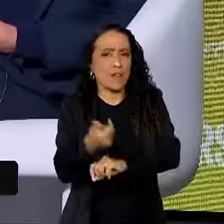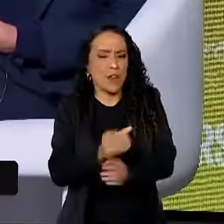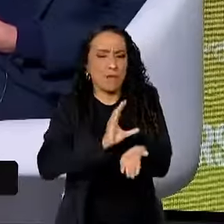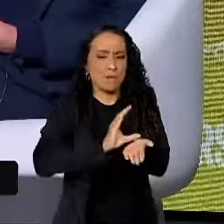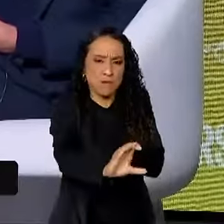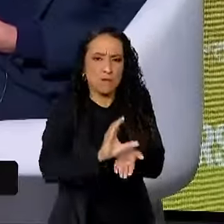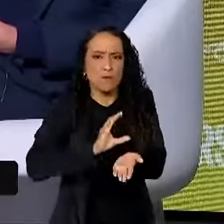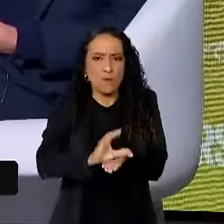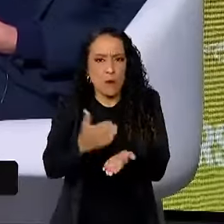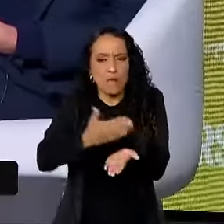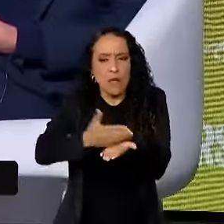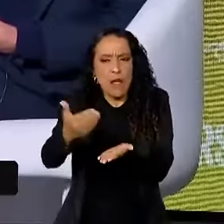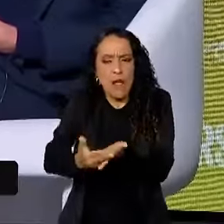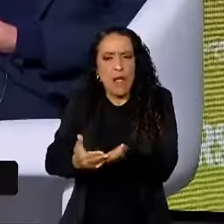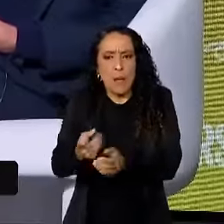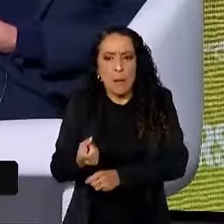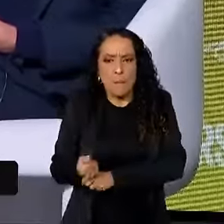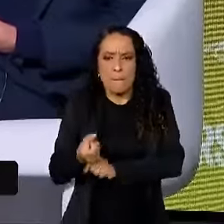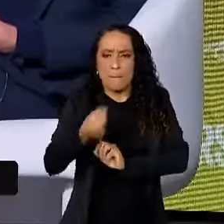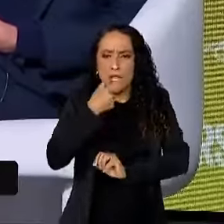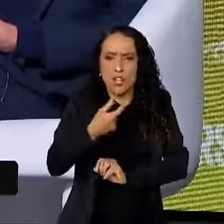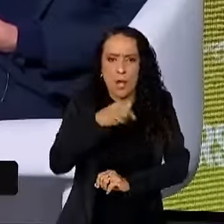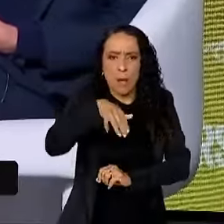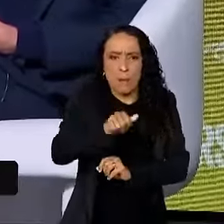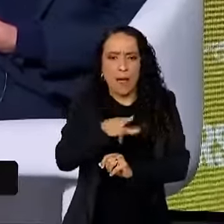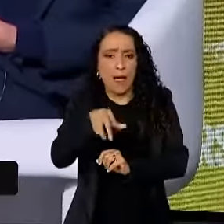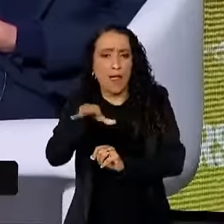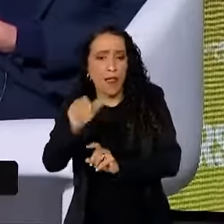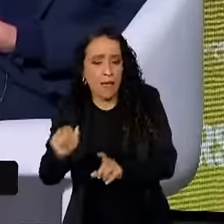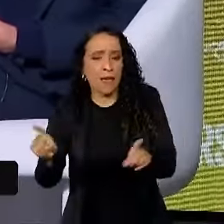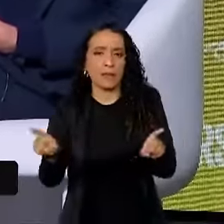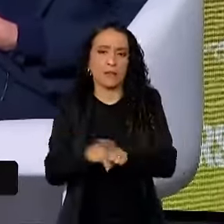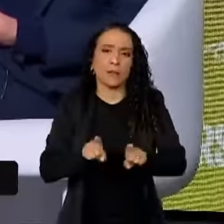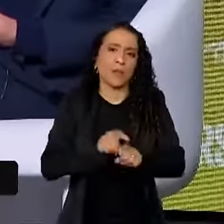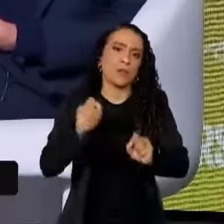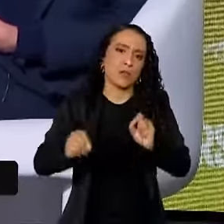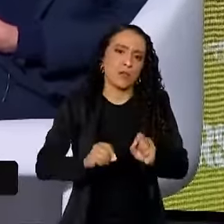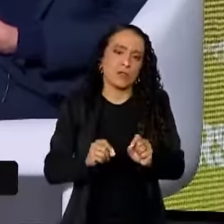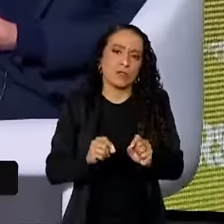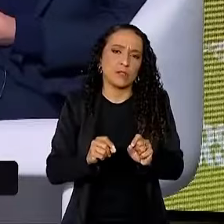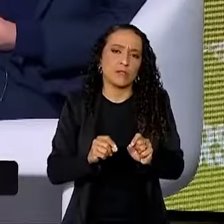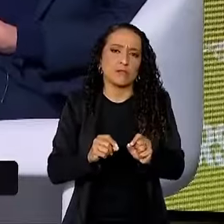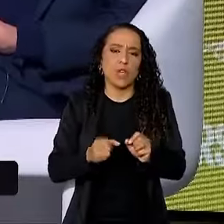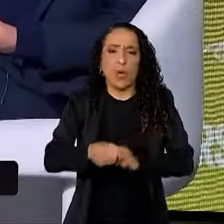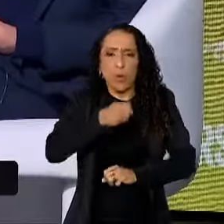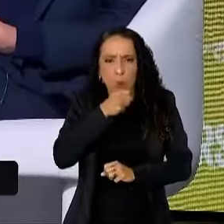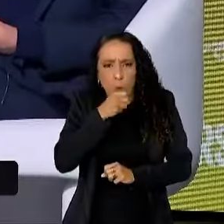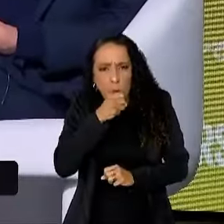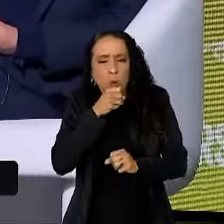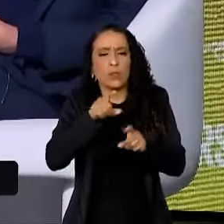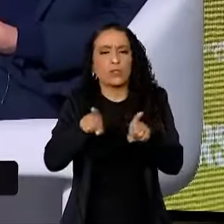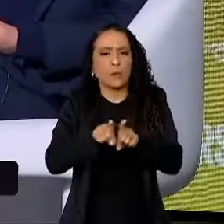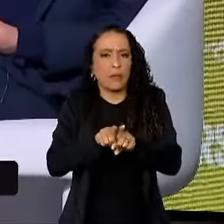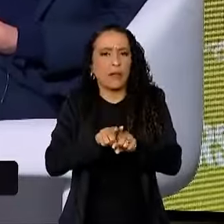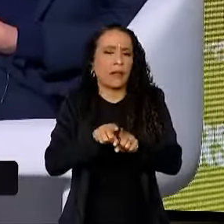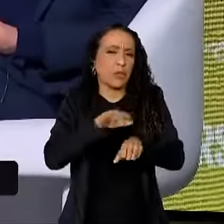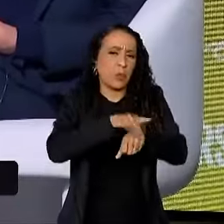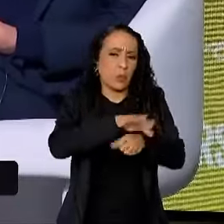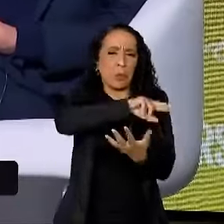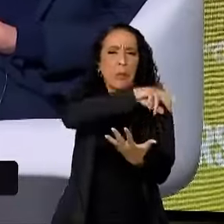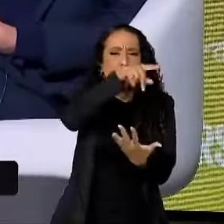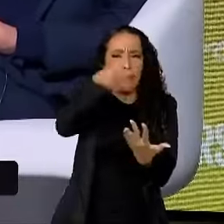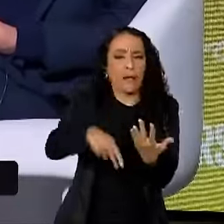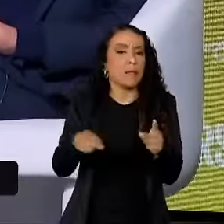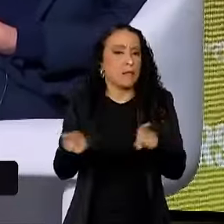medicamentos para malária, para tuberculose, também foi